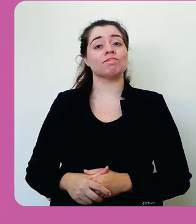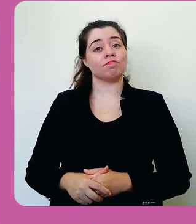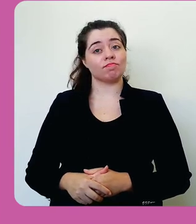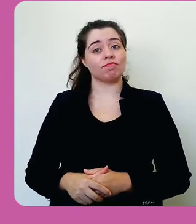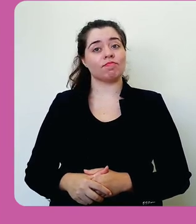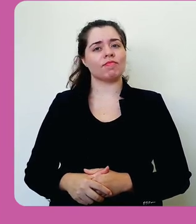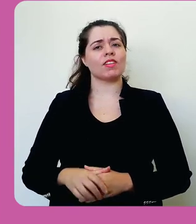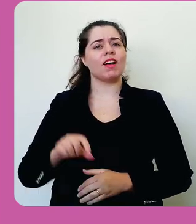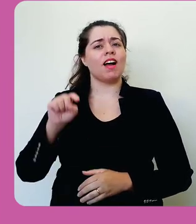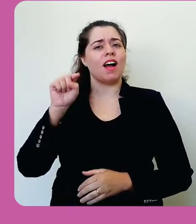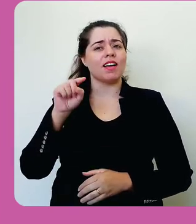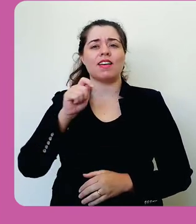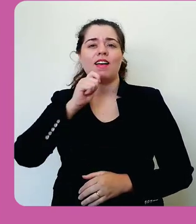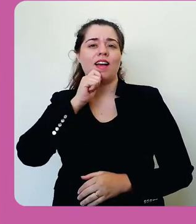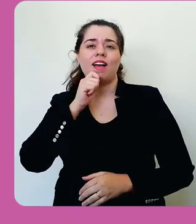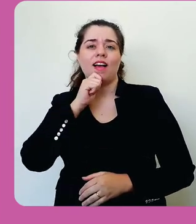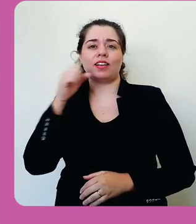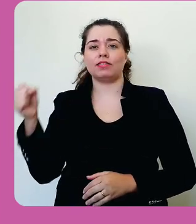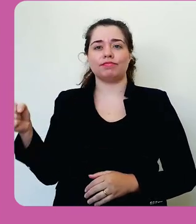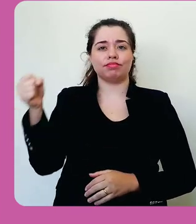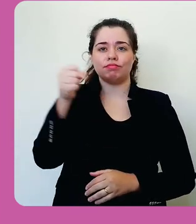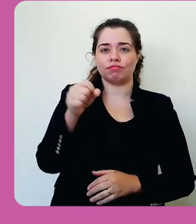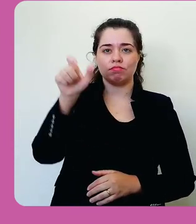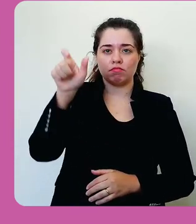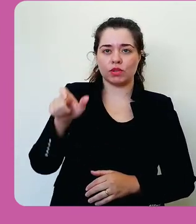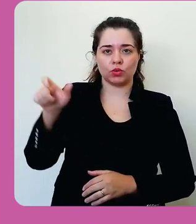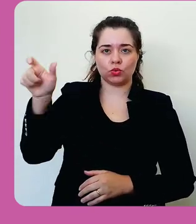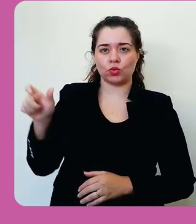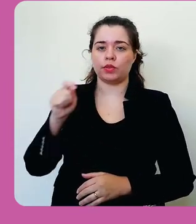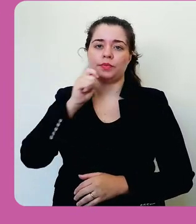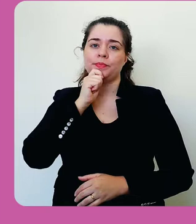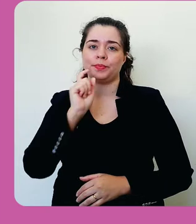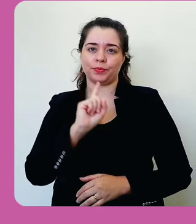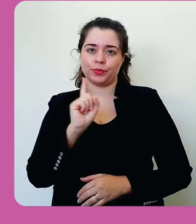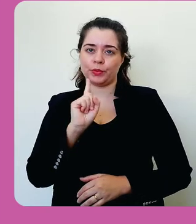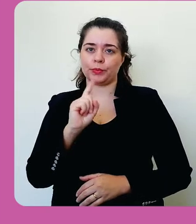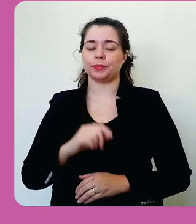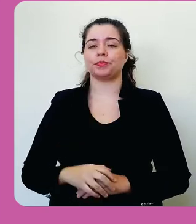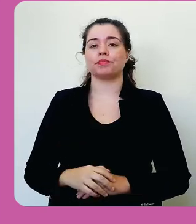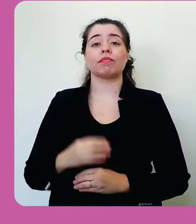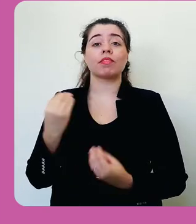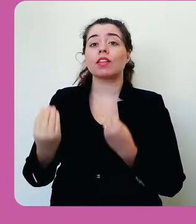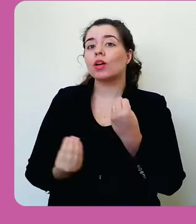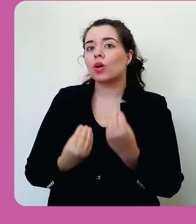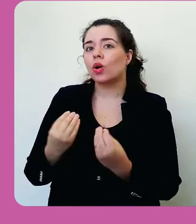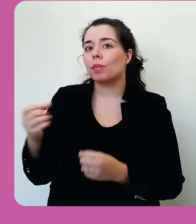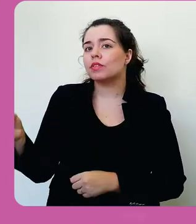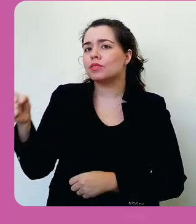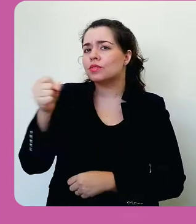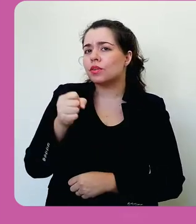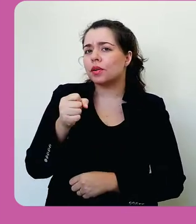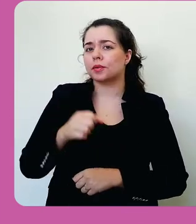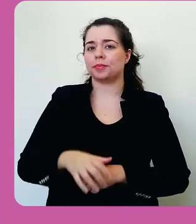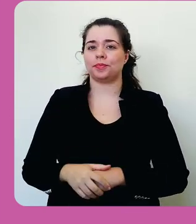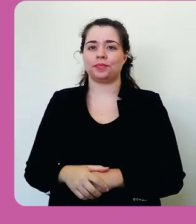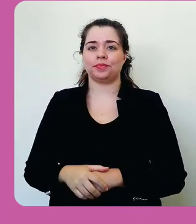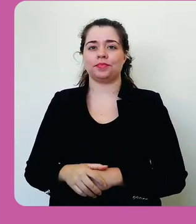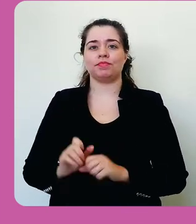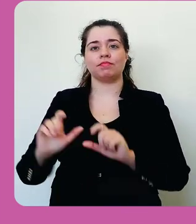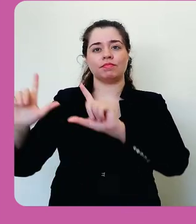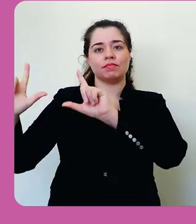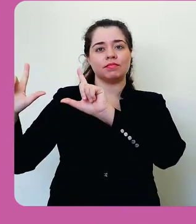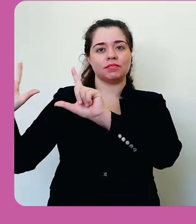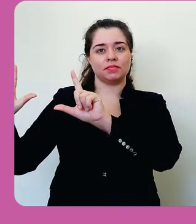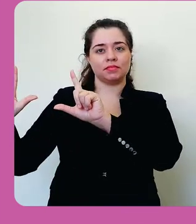Ao criar um grupo, você ainda não adicionou membros a esse grupo. Para adicionar usuários a